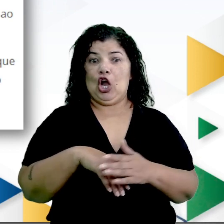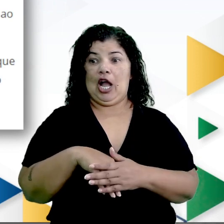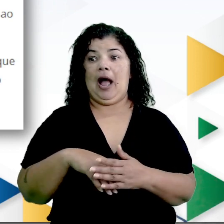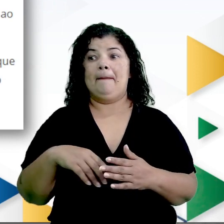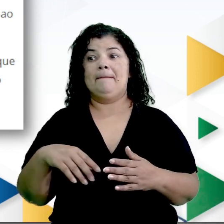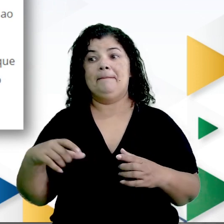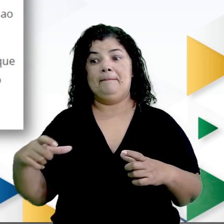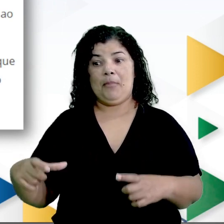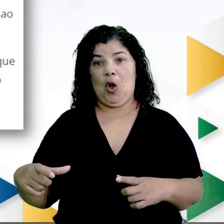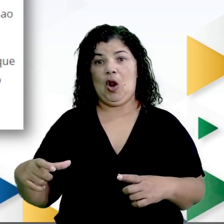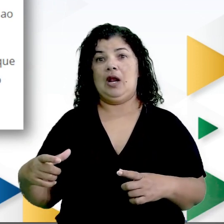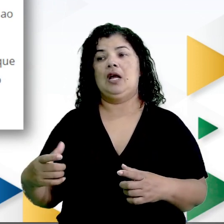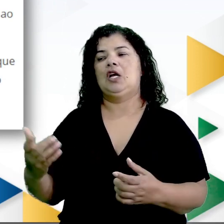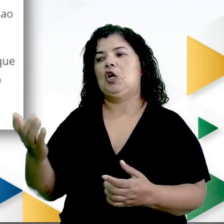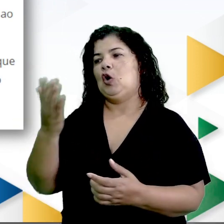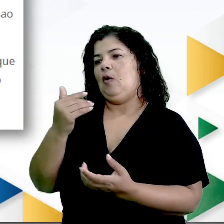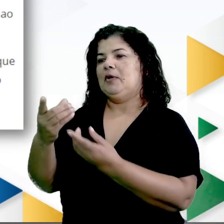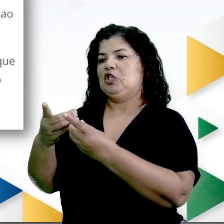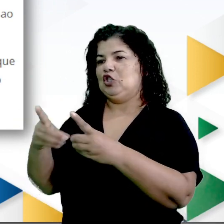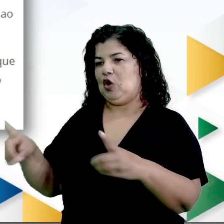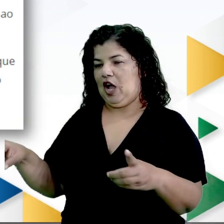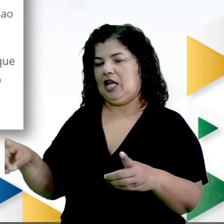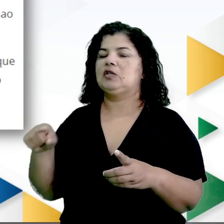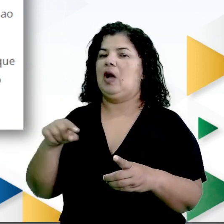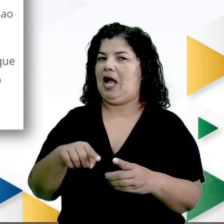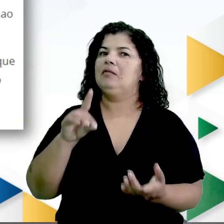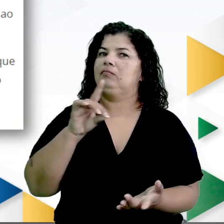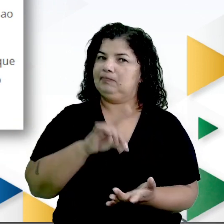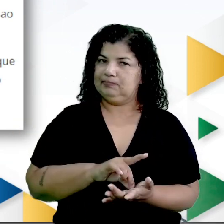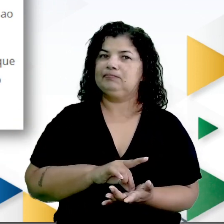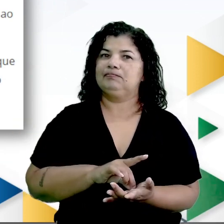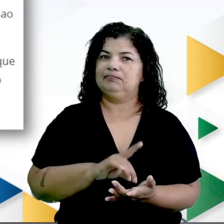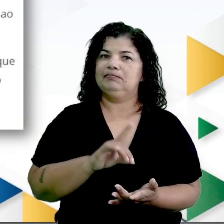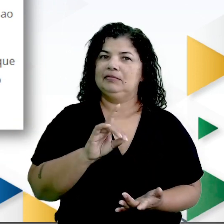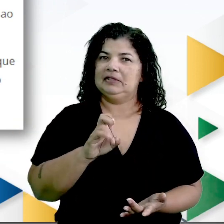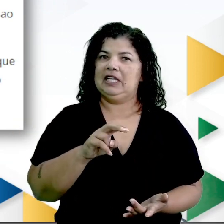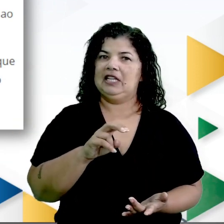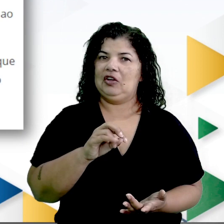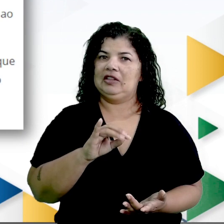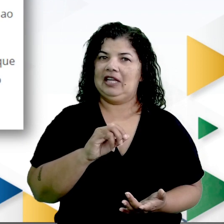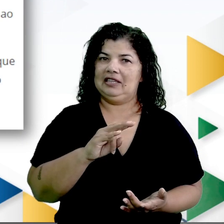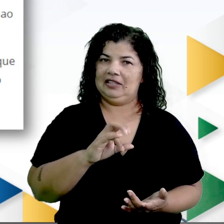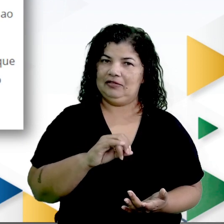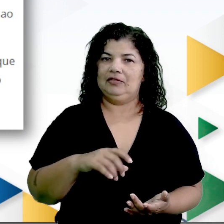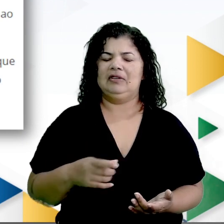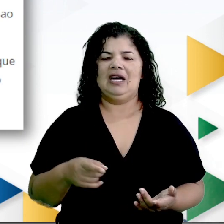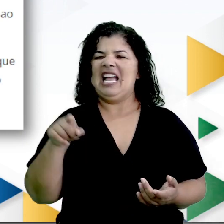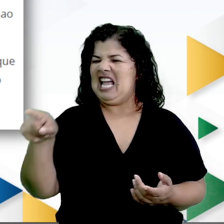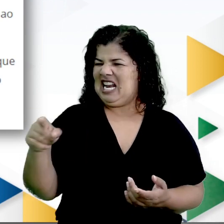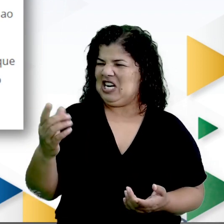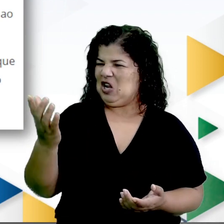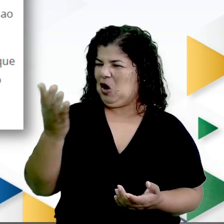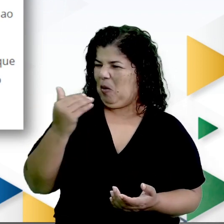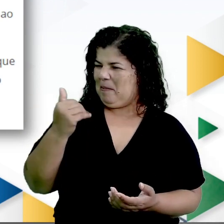nós comemos um churrasco. Bola aí, a ideia de futebol. No caso, ele comeu bola na